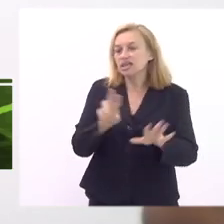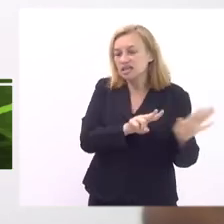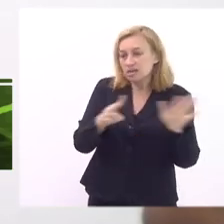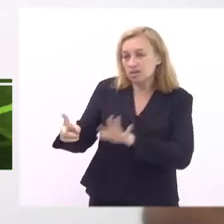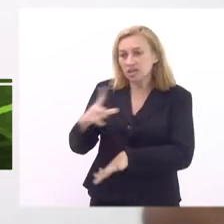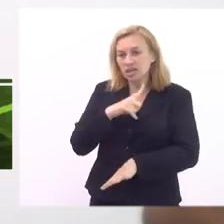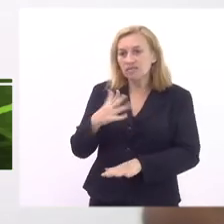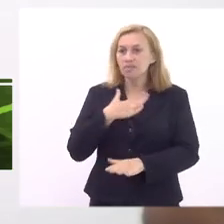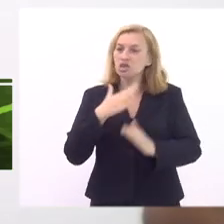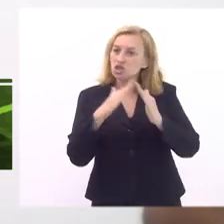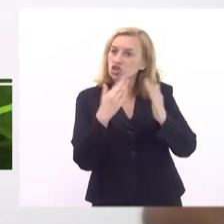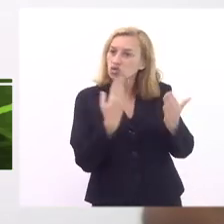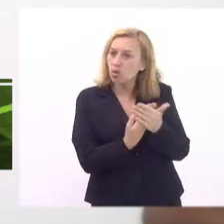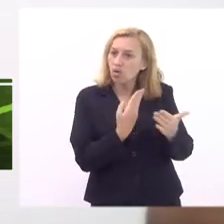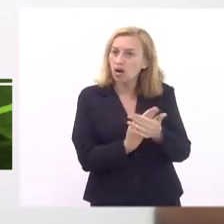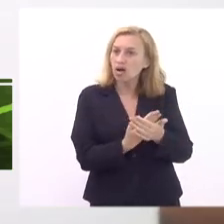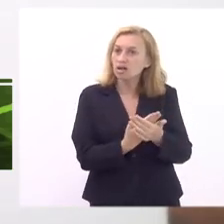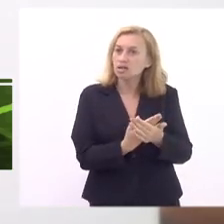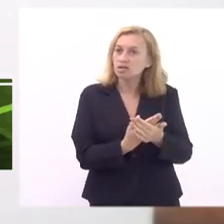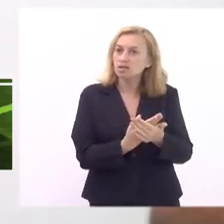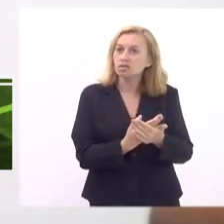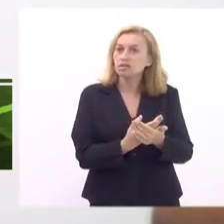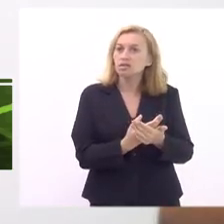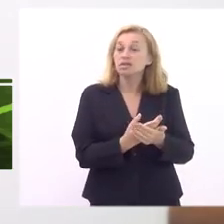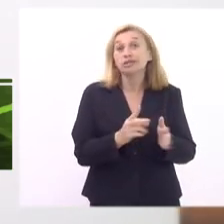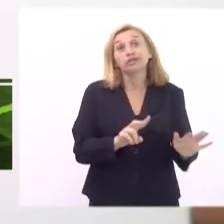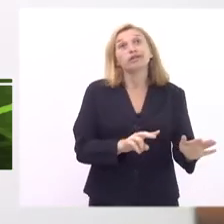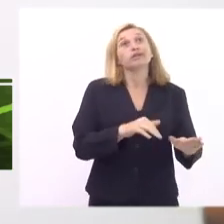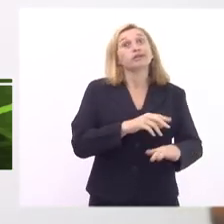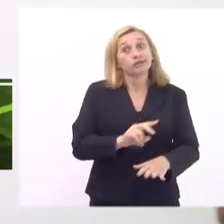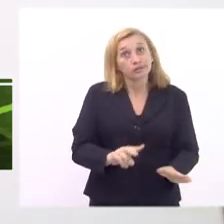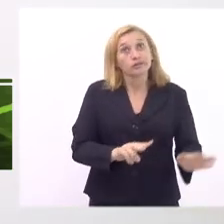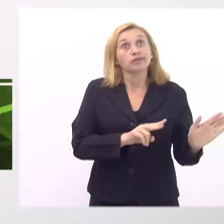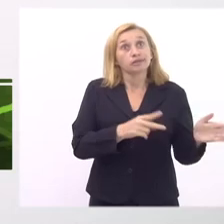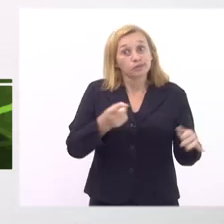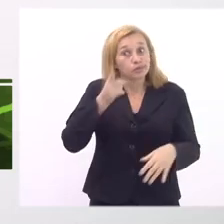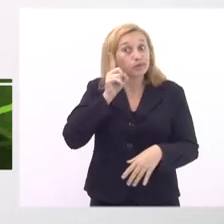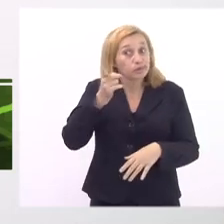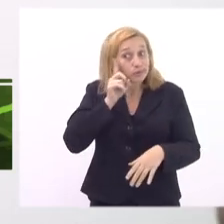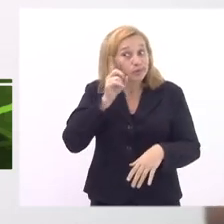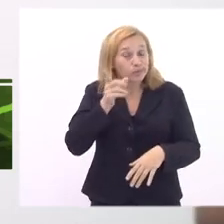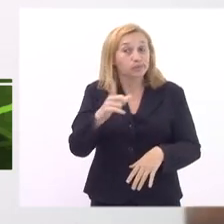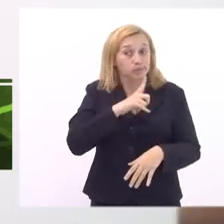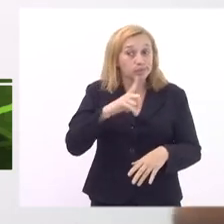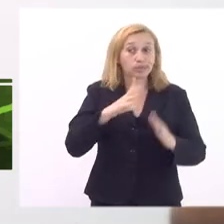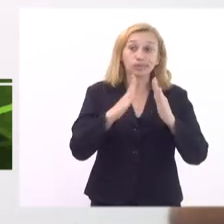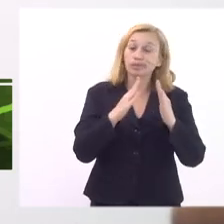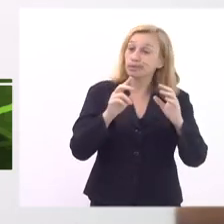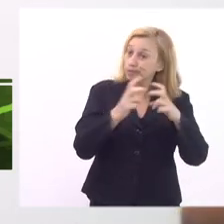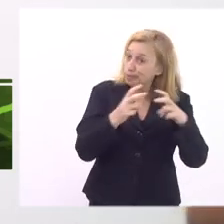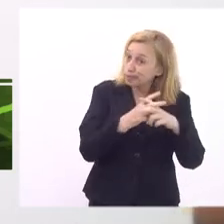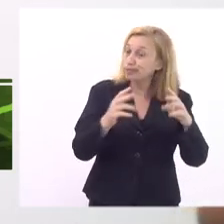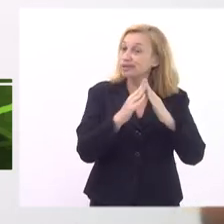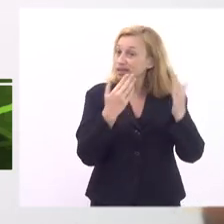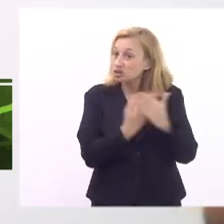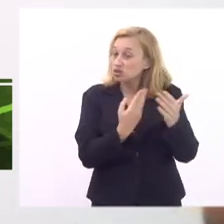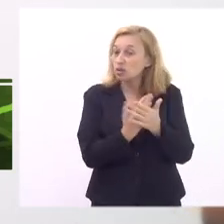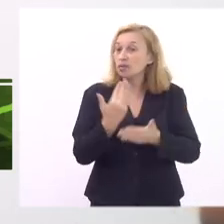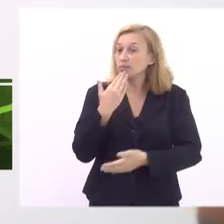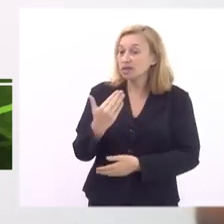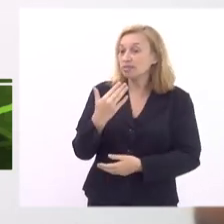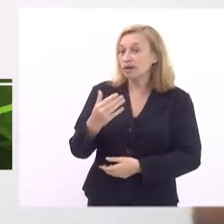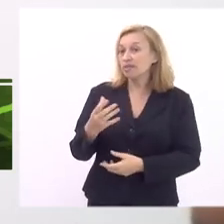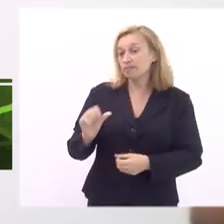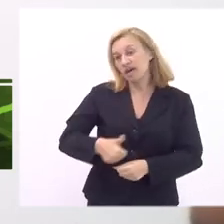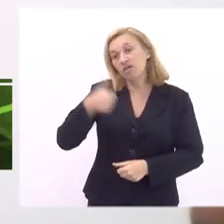escola e nisso toda semana tem briga nas escolas assim e queria que pudesse melhorar isso também sabe